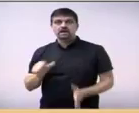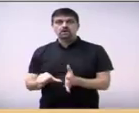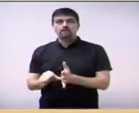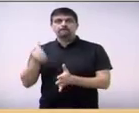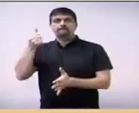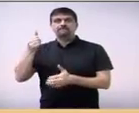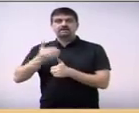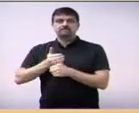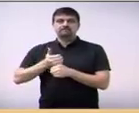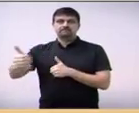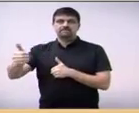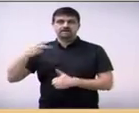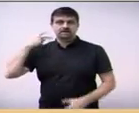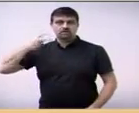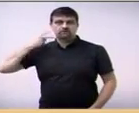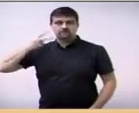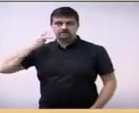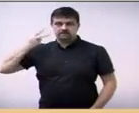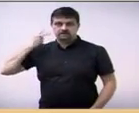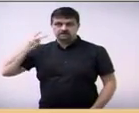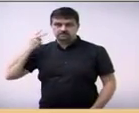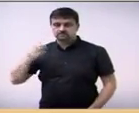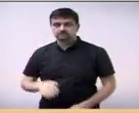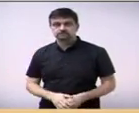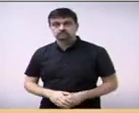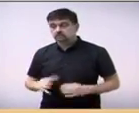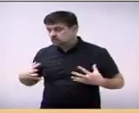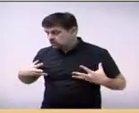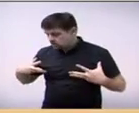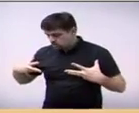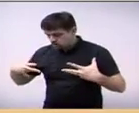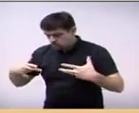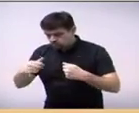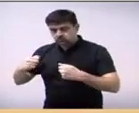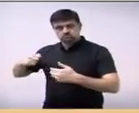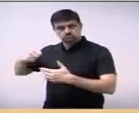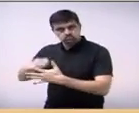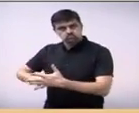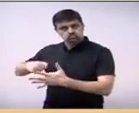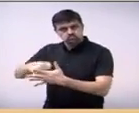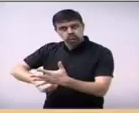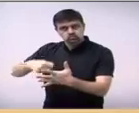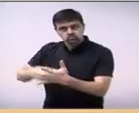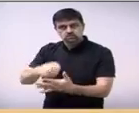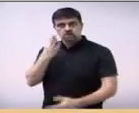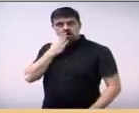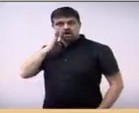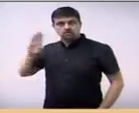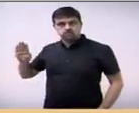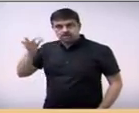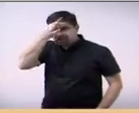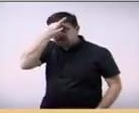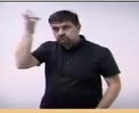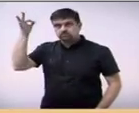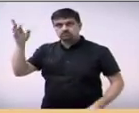vos fala. Então, que todos venham para a luta, que venham e que tenham boa sorte.